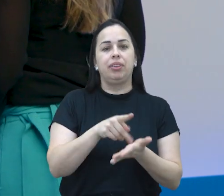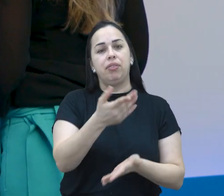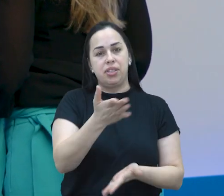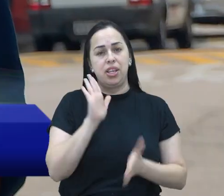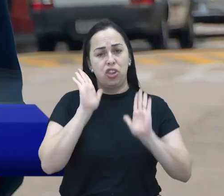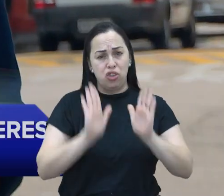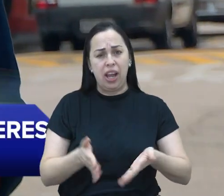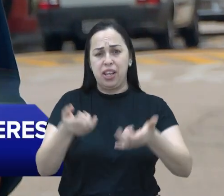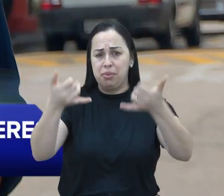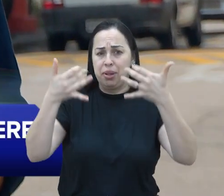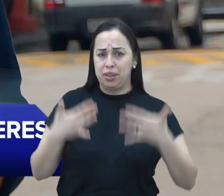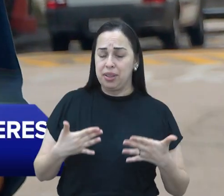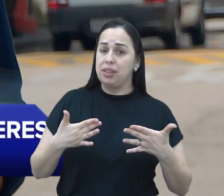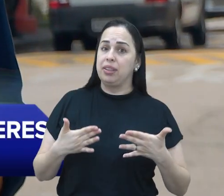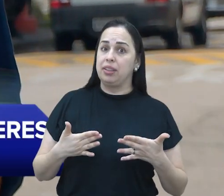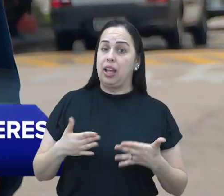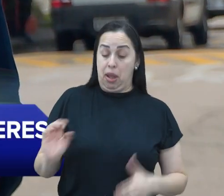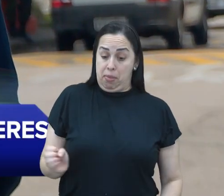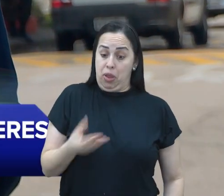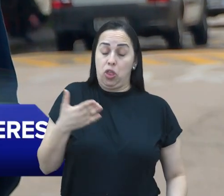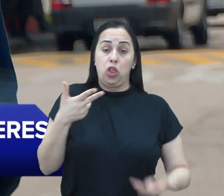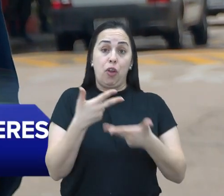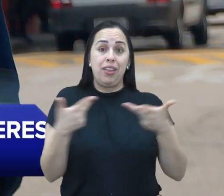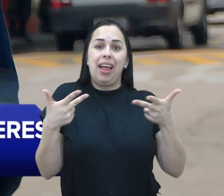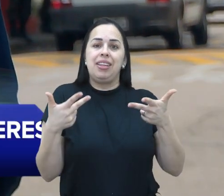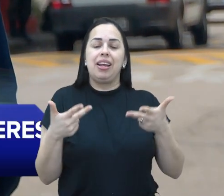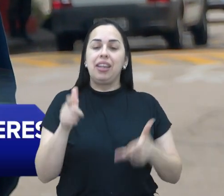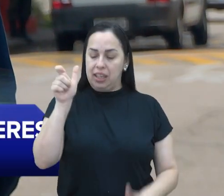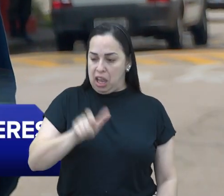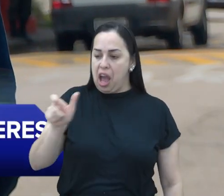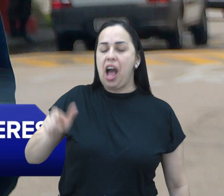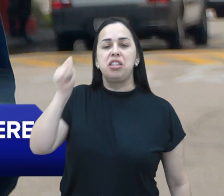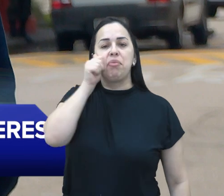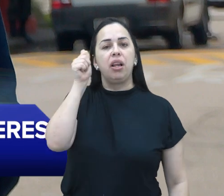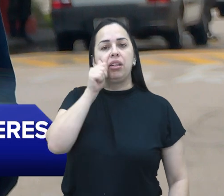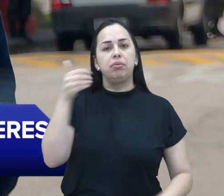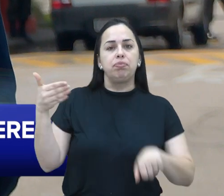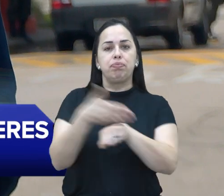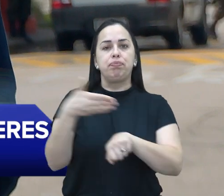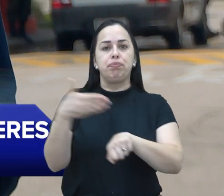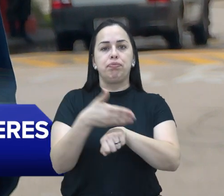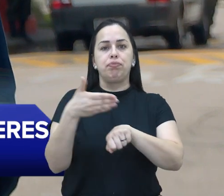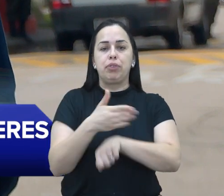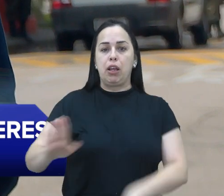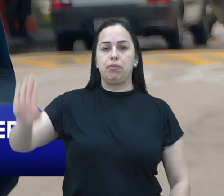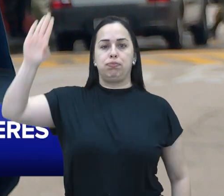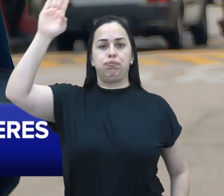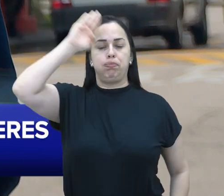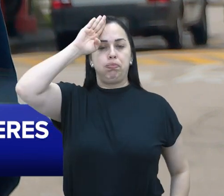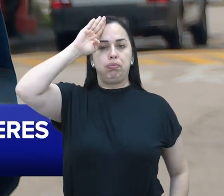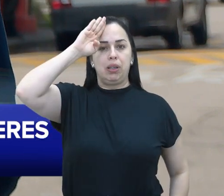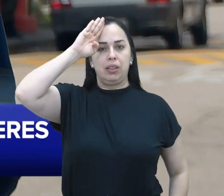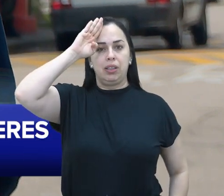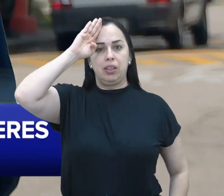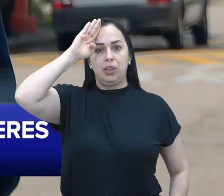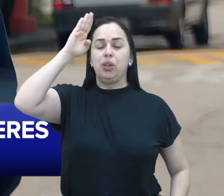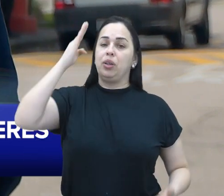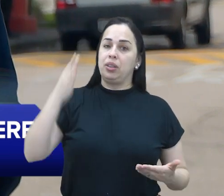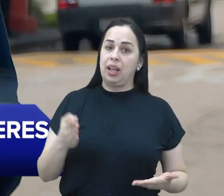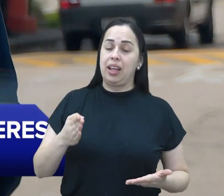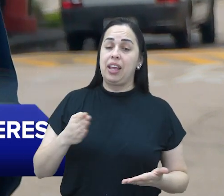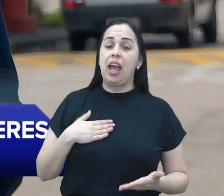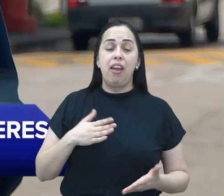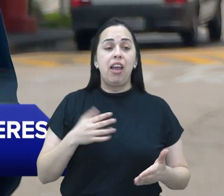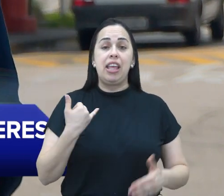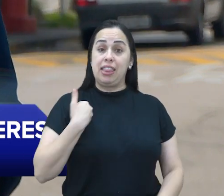você já adiantou aí no estúdio, essa novidade, que as mulheres agora também poderão realizar o alistamento militar no ano em